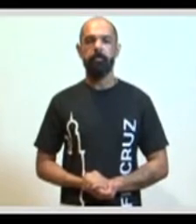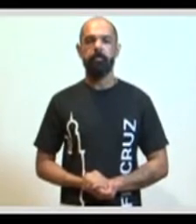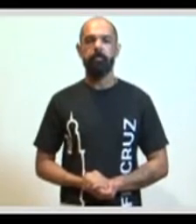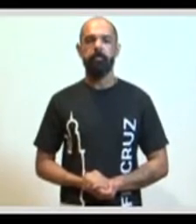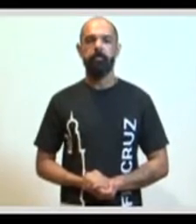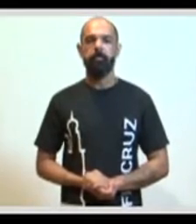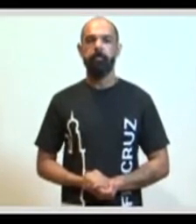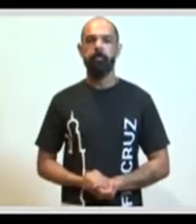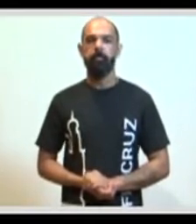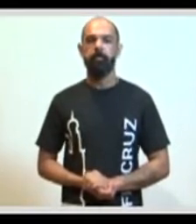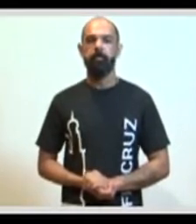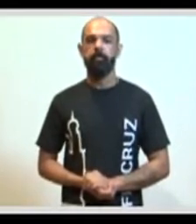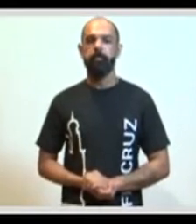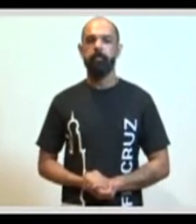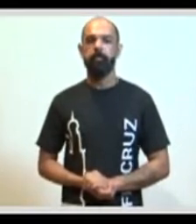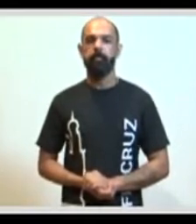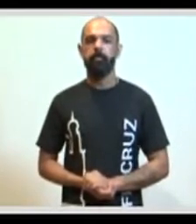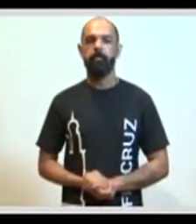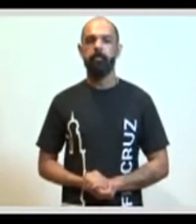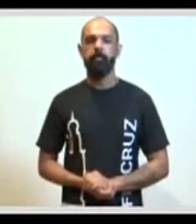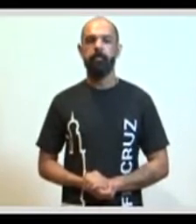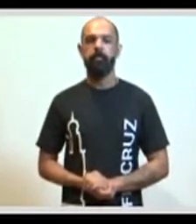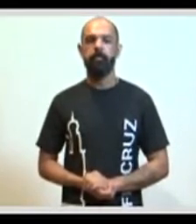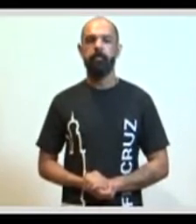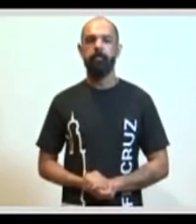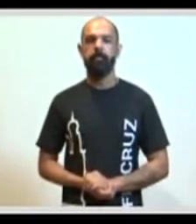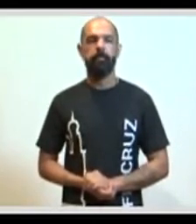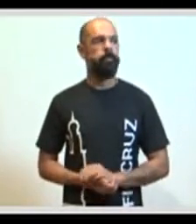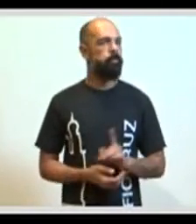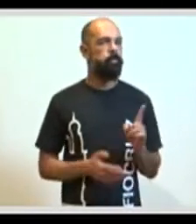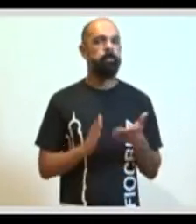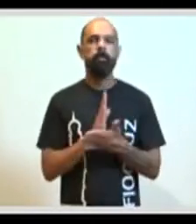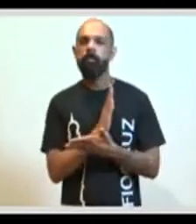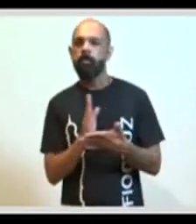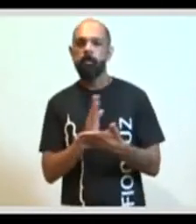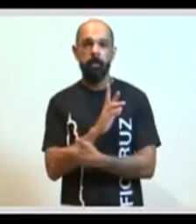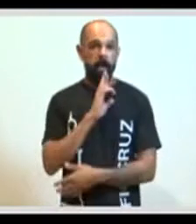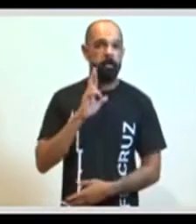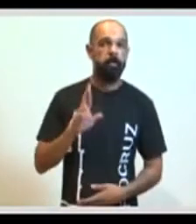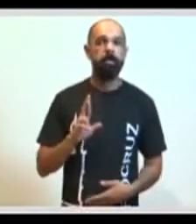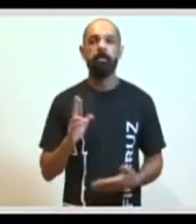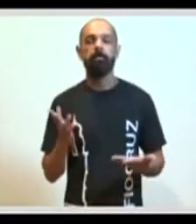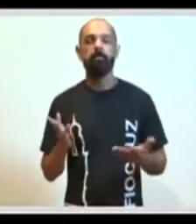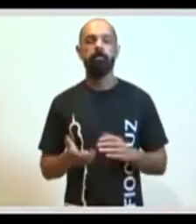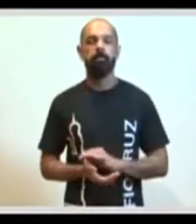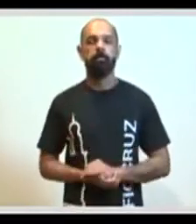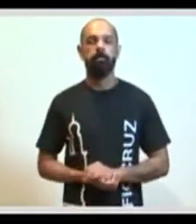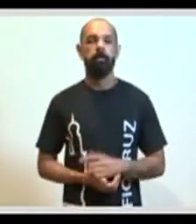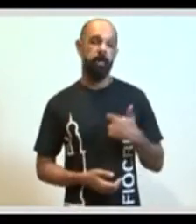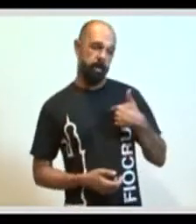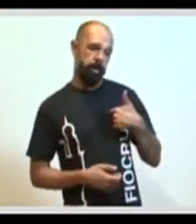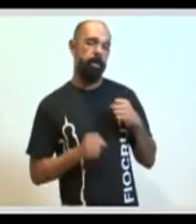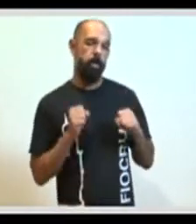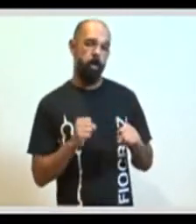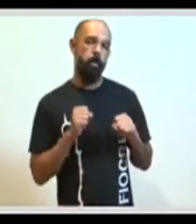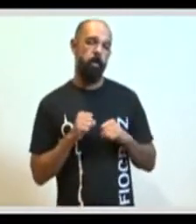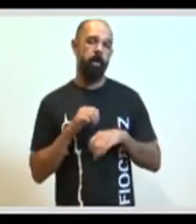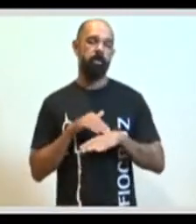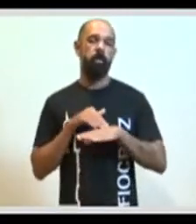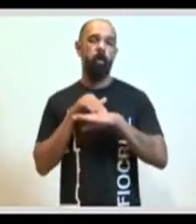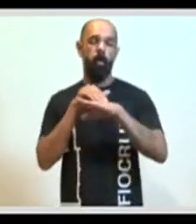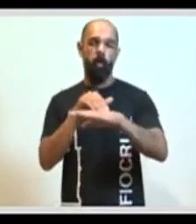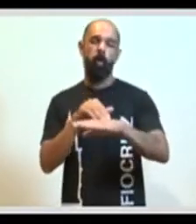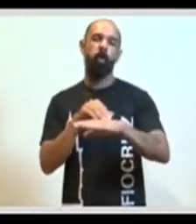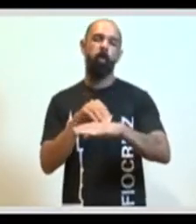Já vem sendo apoiado, né? Alguém quer comentar? É, eu posso comentar